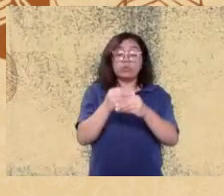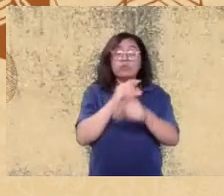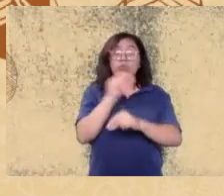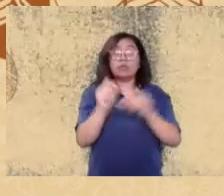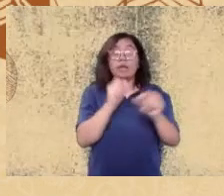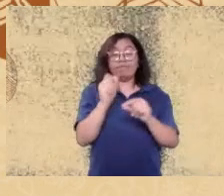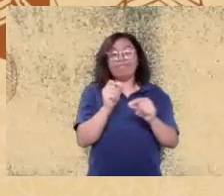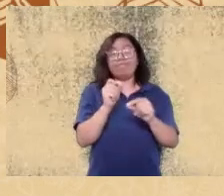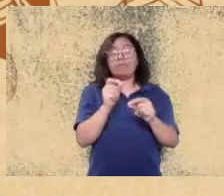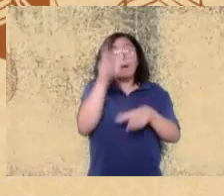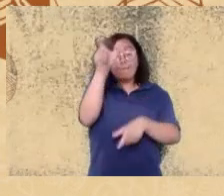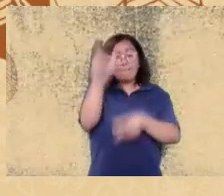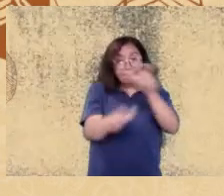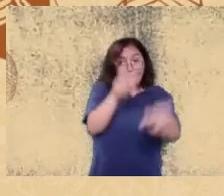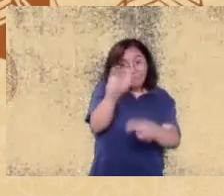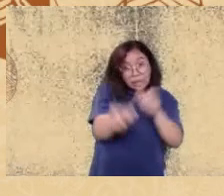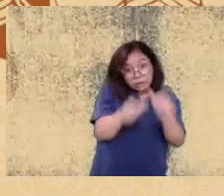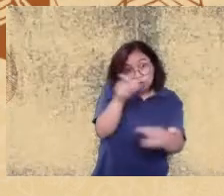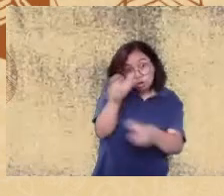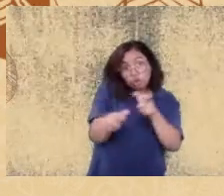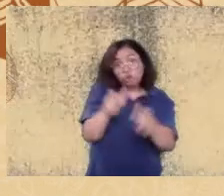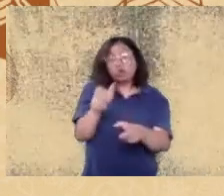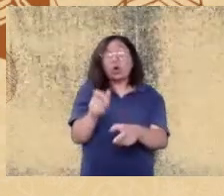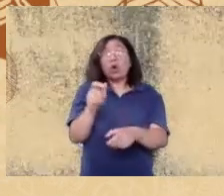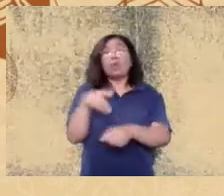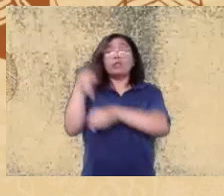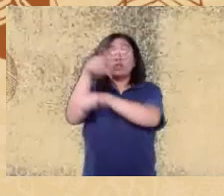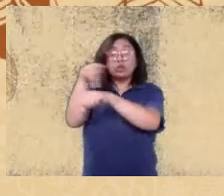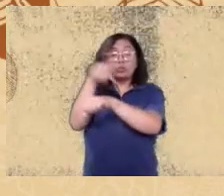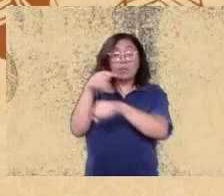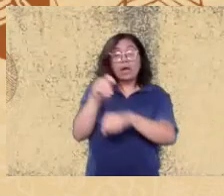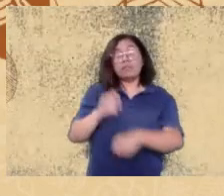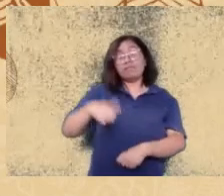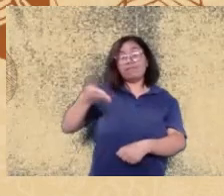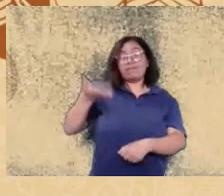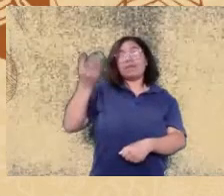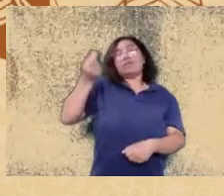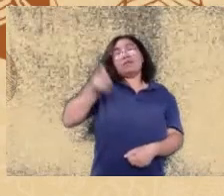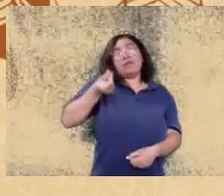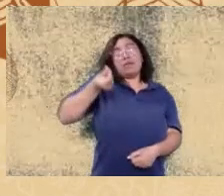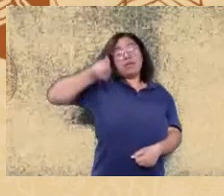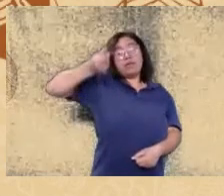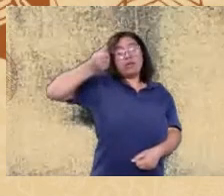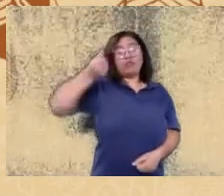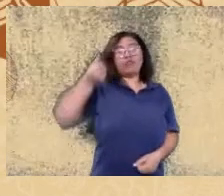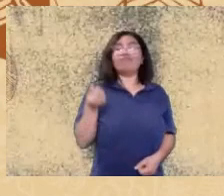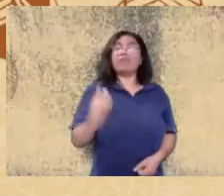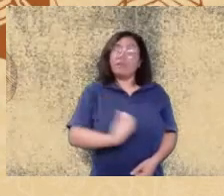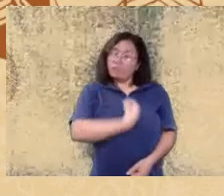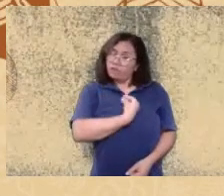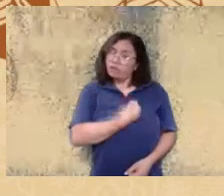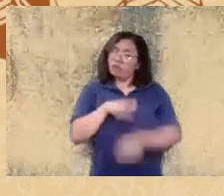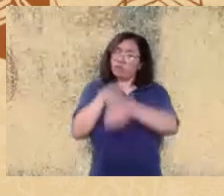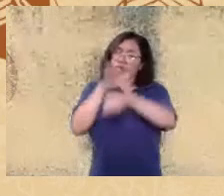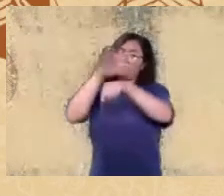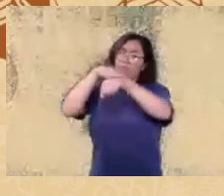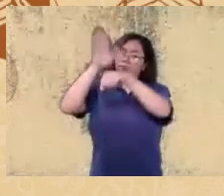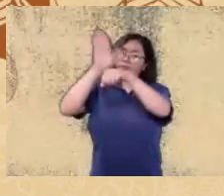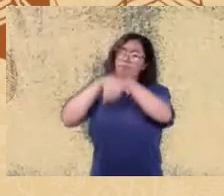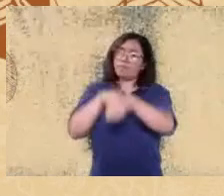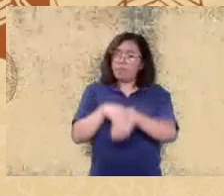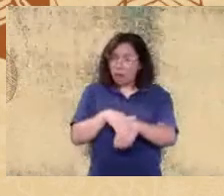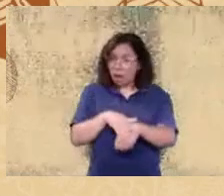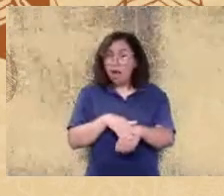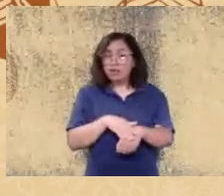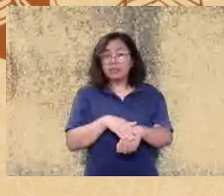mais ricos e mais igualitários eles vivem uma vida mais longa e permanecem mais saudáveis